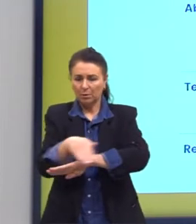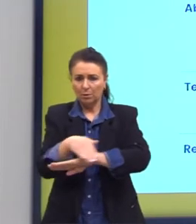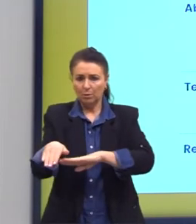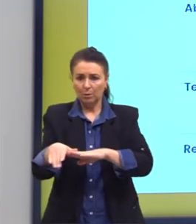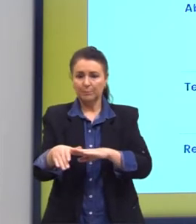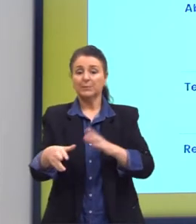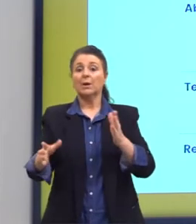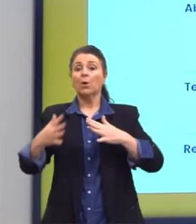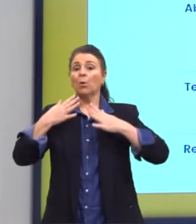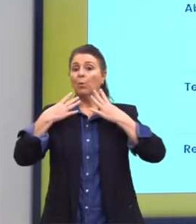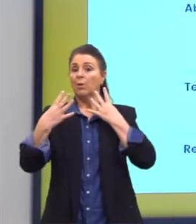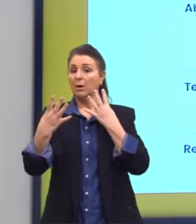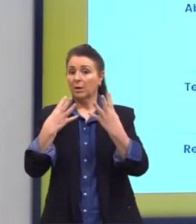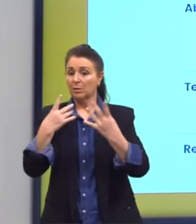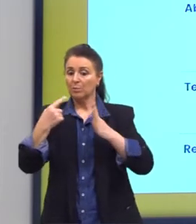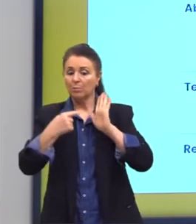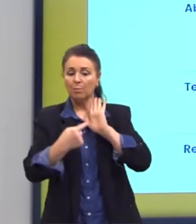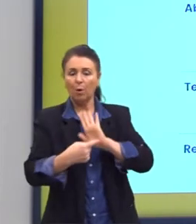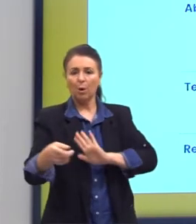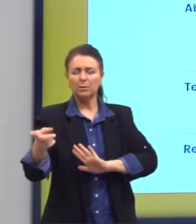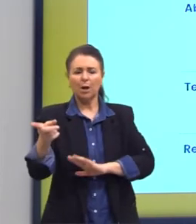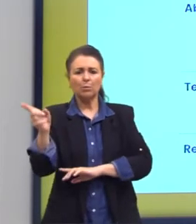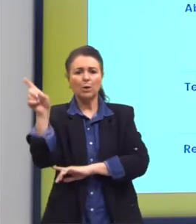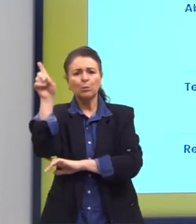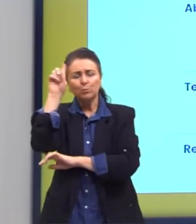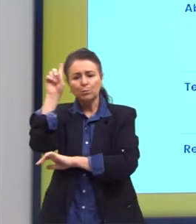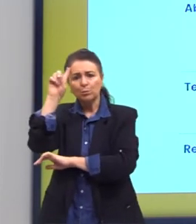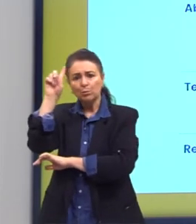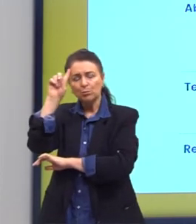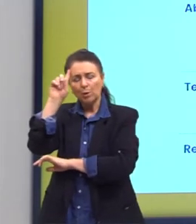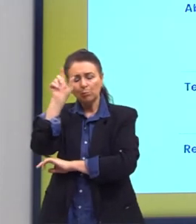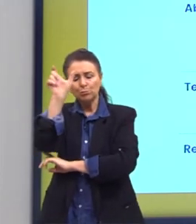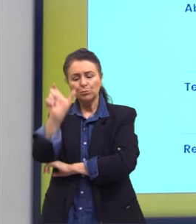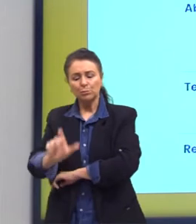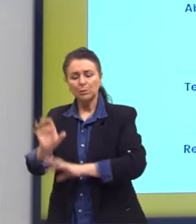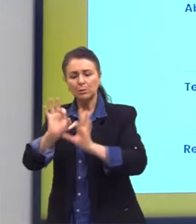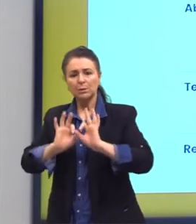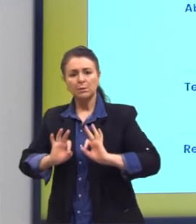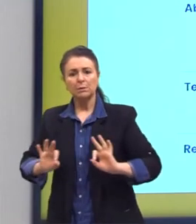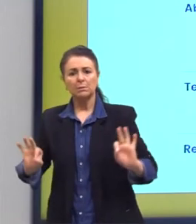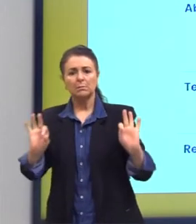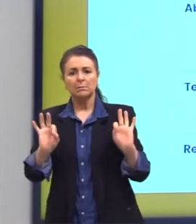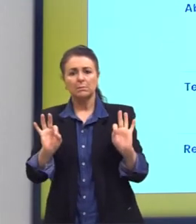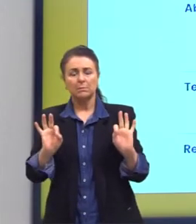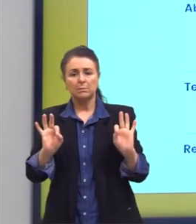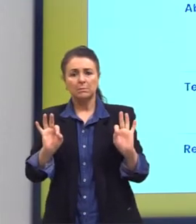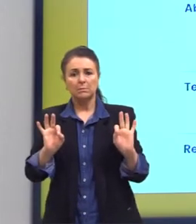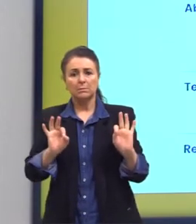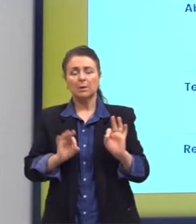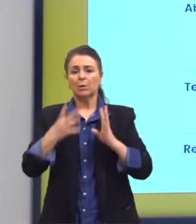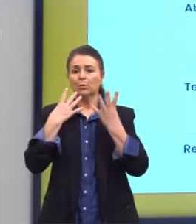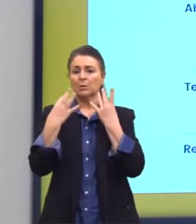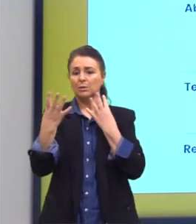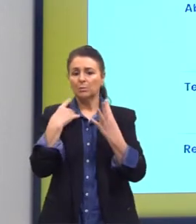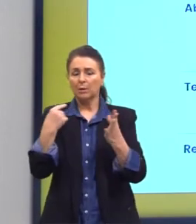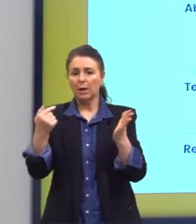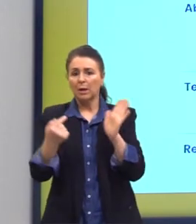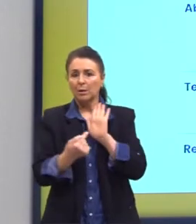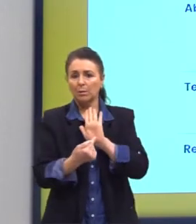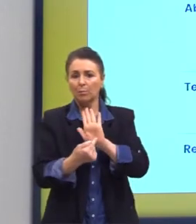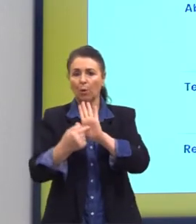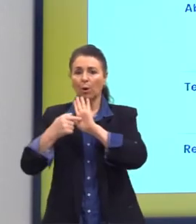realismo retrata o dia, o dia a dia de pessoas comuns. O naturalismo retratou como o ambiente, a